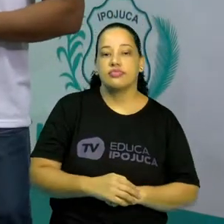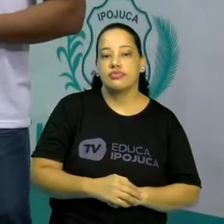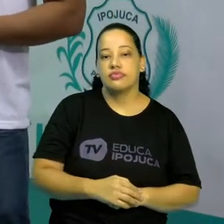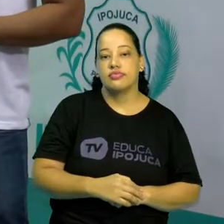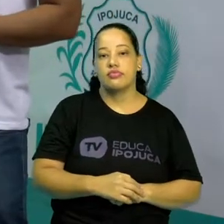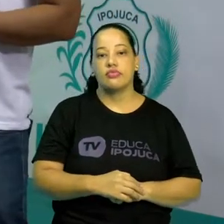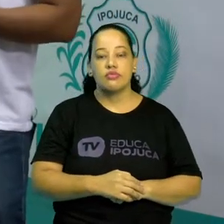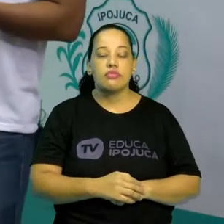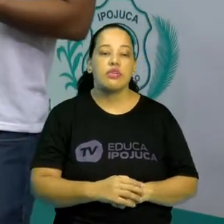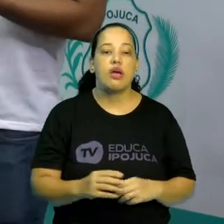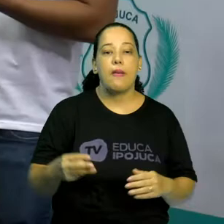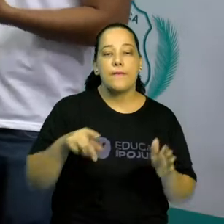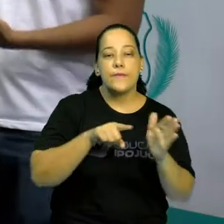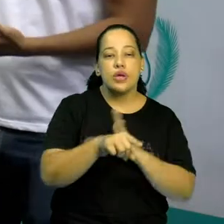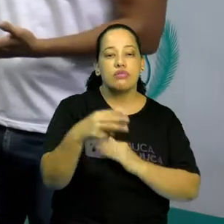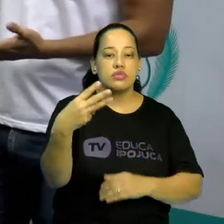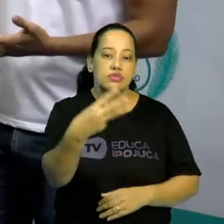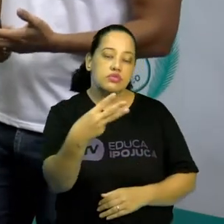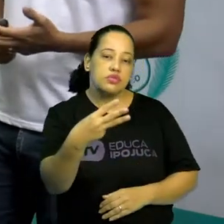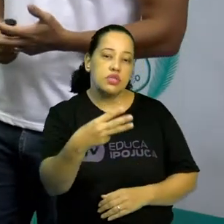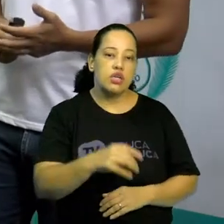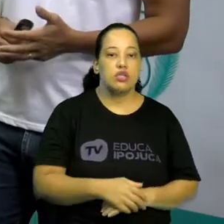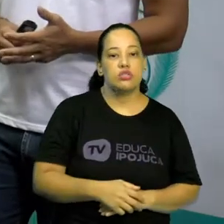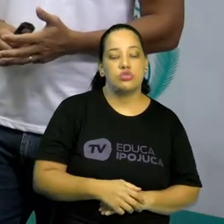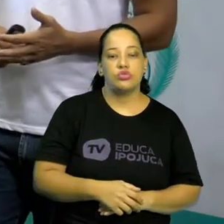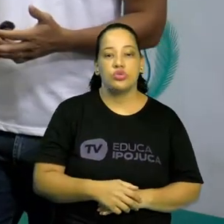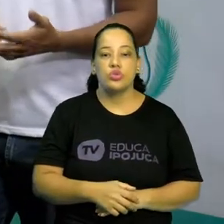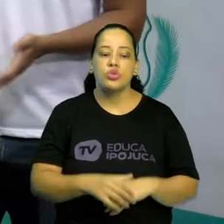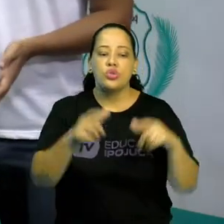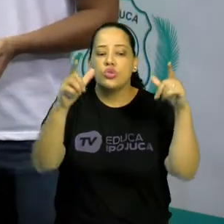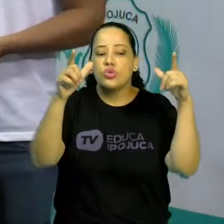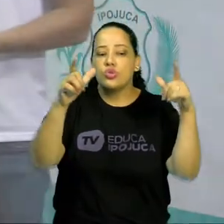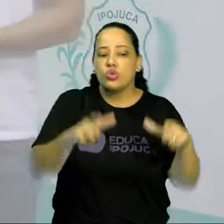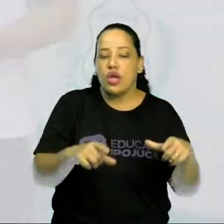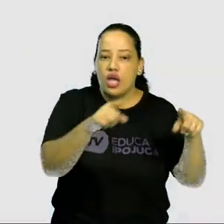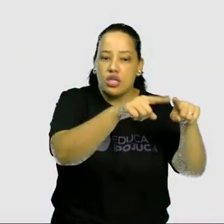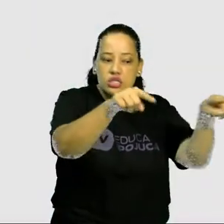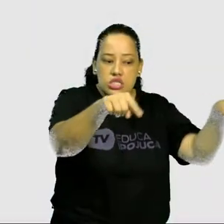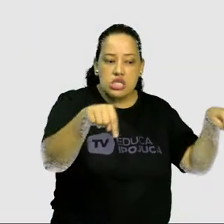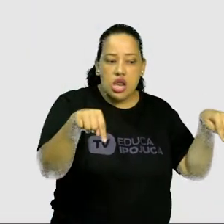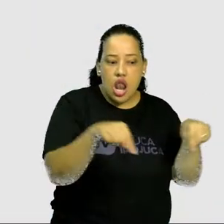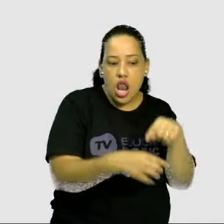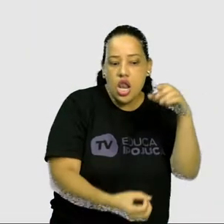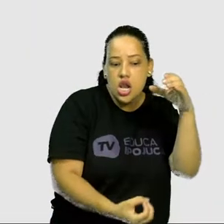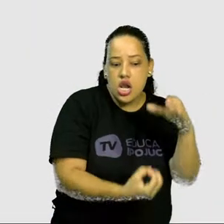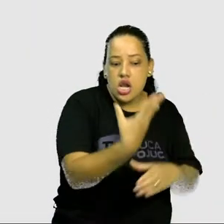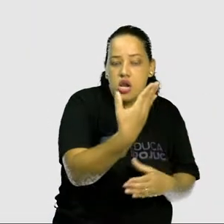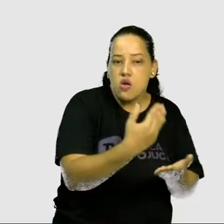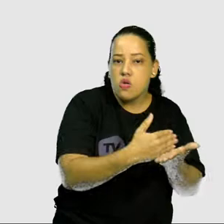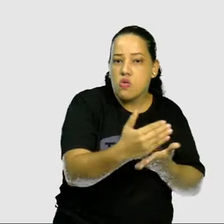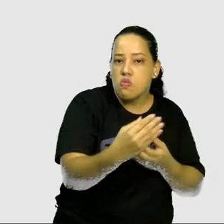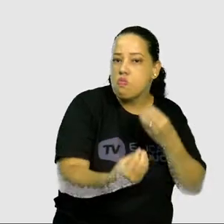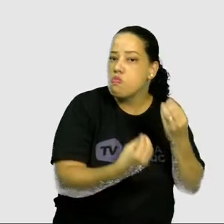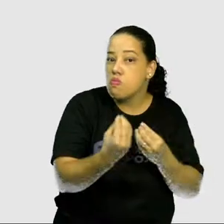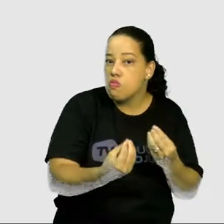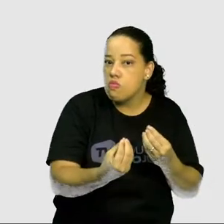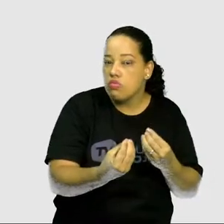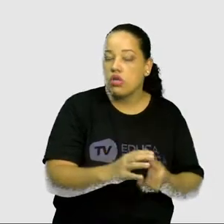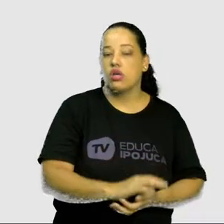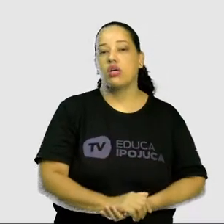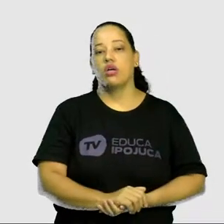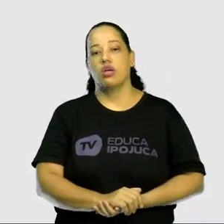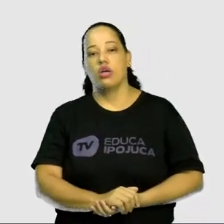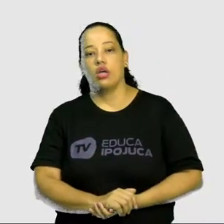Terceira pergunta, onde surgiu os principais jogos de salão? Os primeiros jogos de salão eles vão surgir